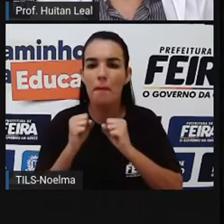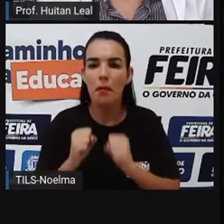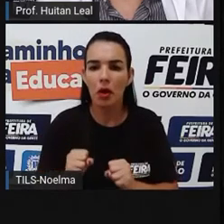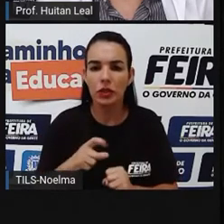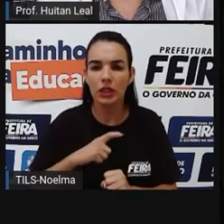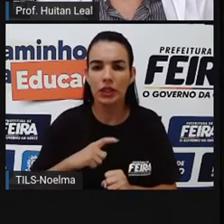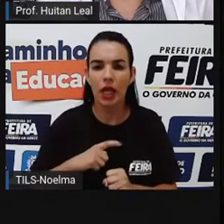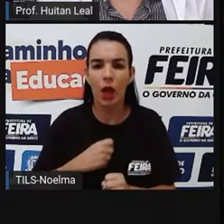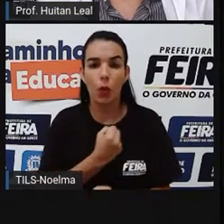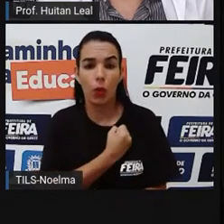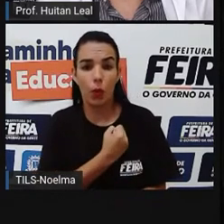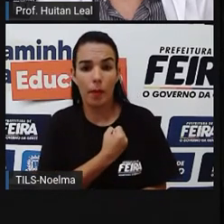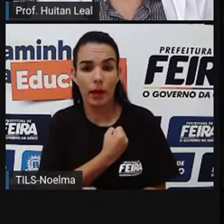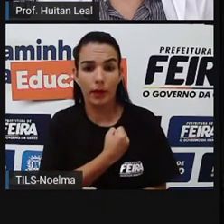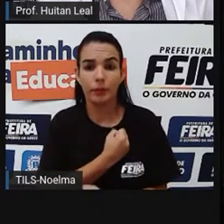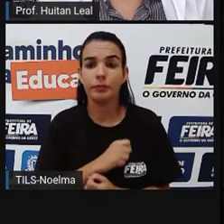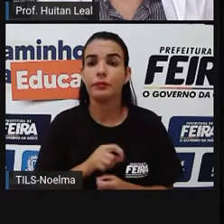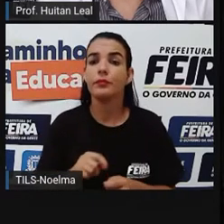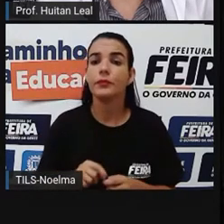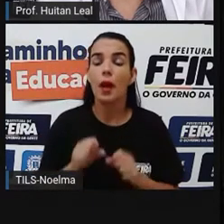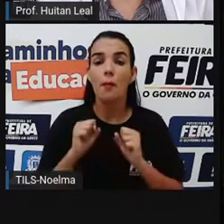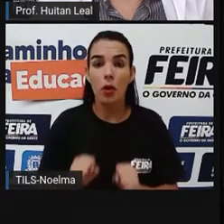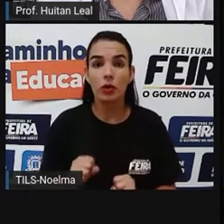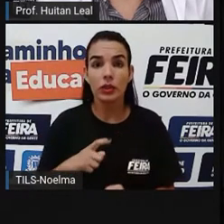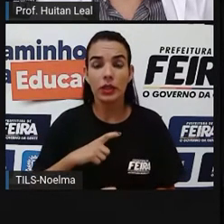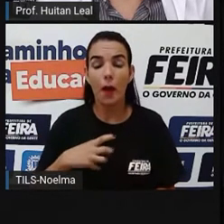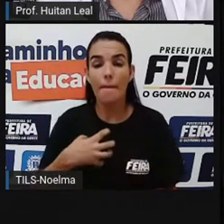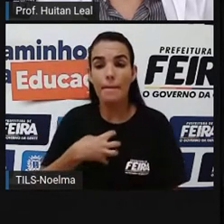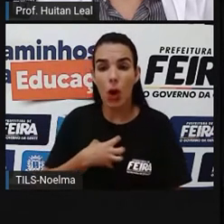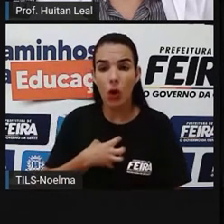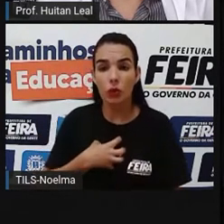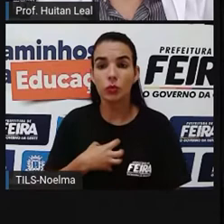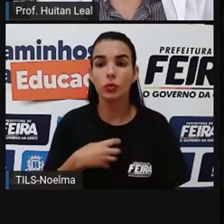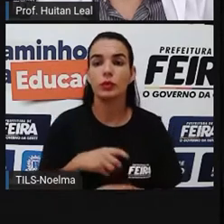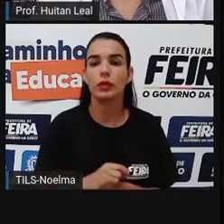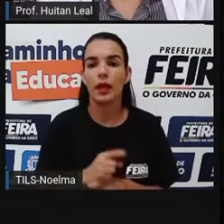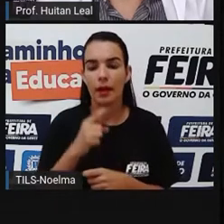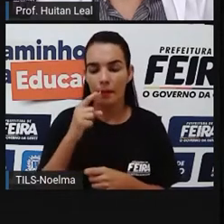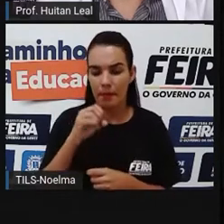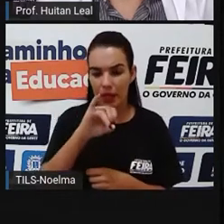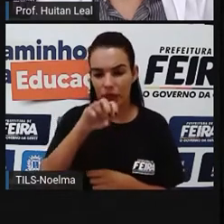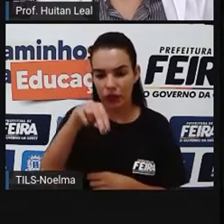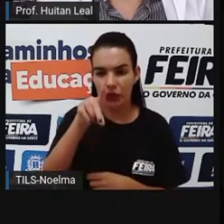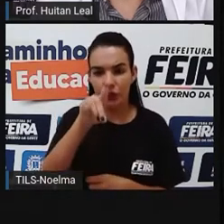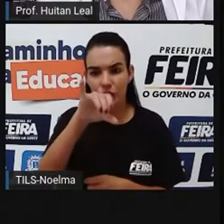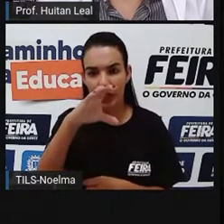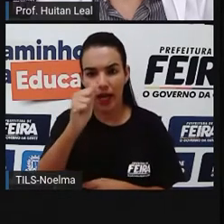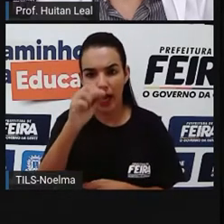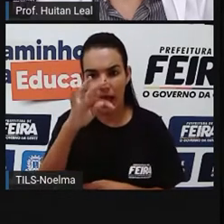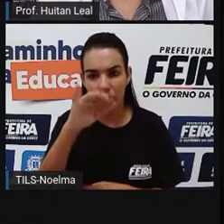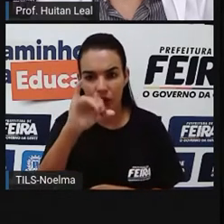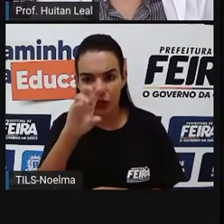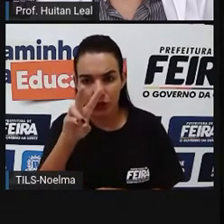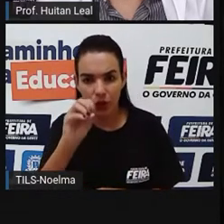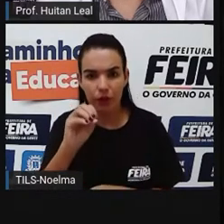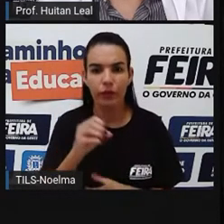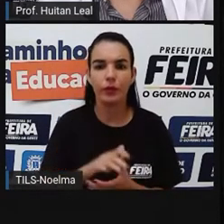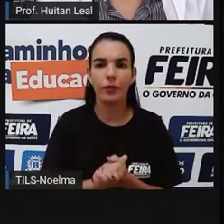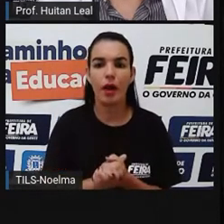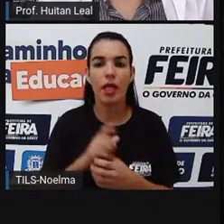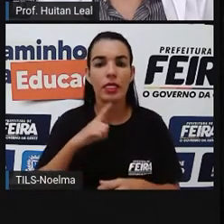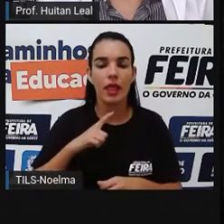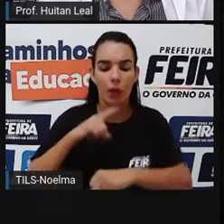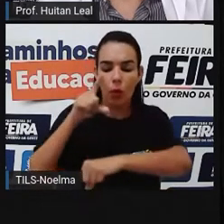subjuntivo e imperativo. Pode ser flexionado também em tempo, que pode ser